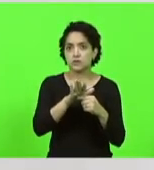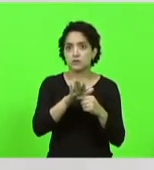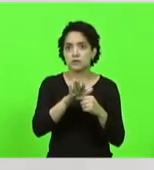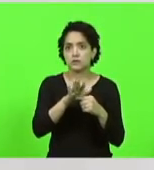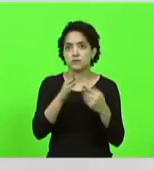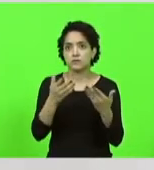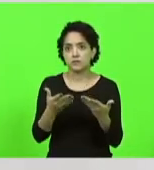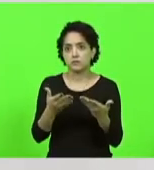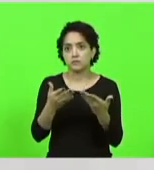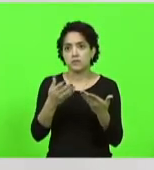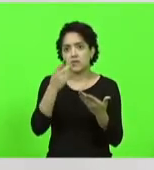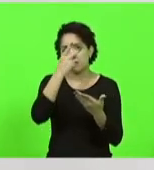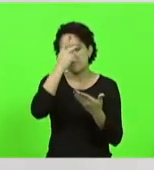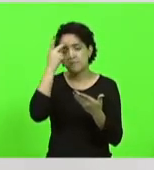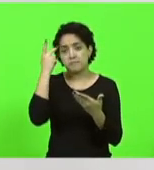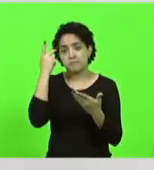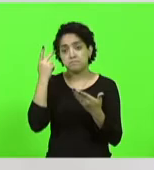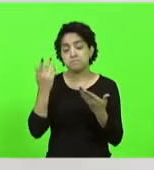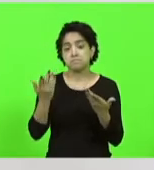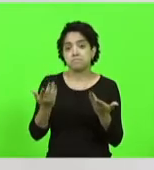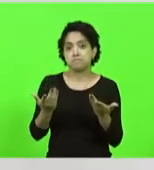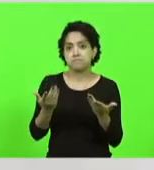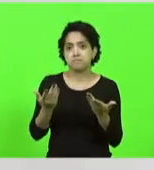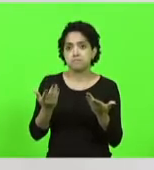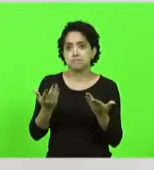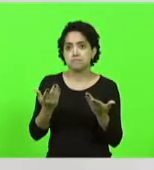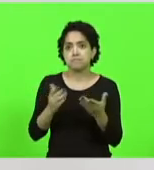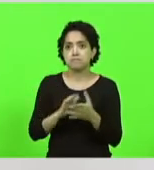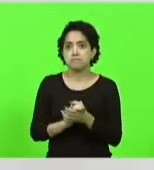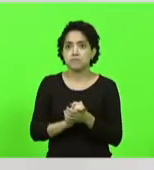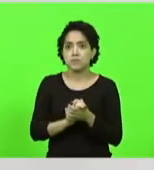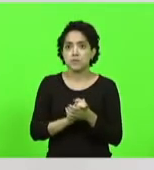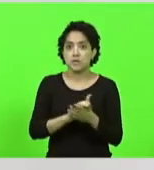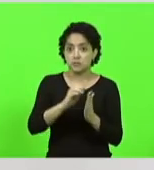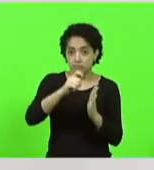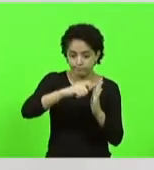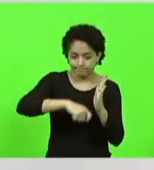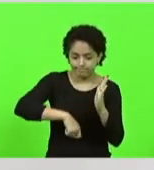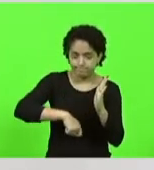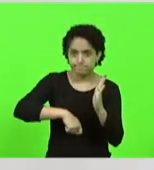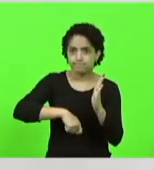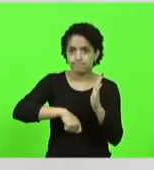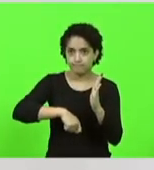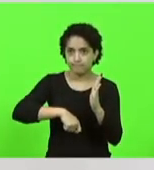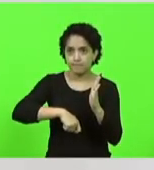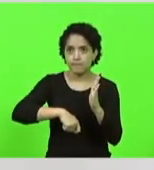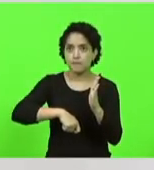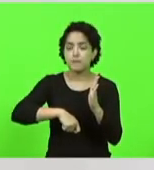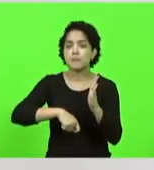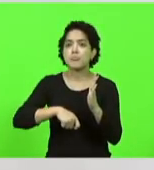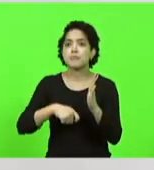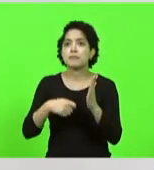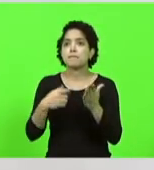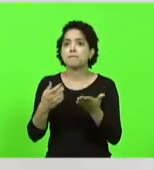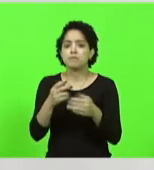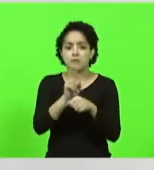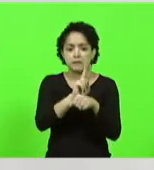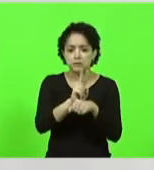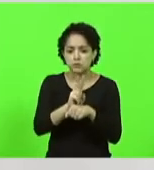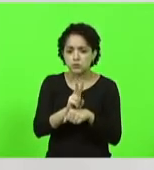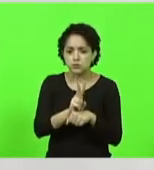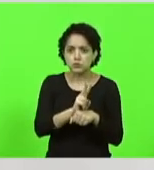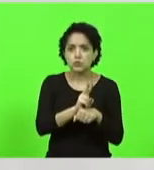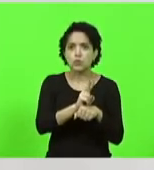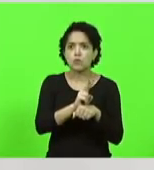pessoas a Sargento Lima que fez um concurso público para auditor e ficou em número